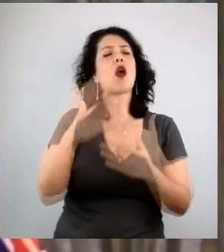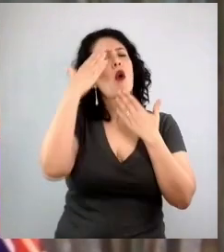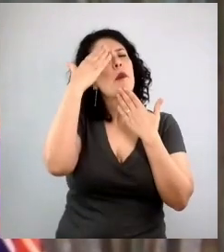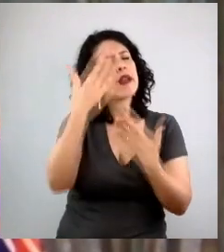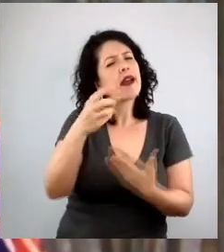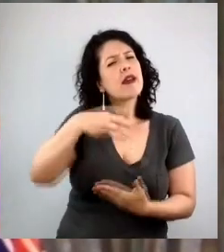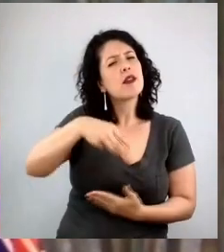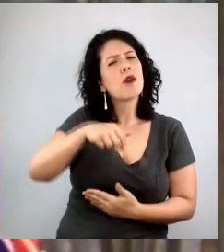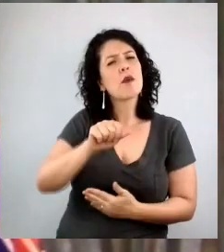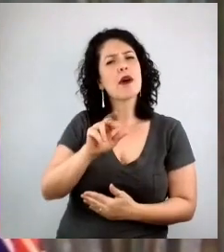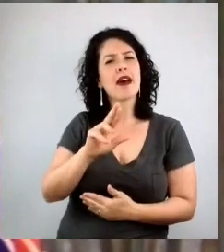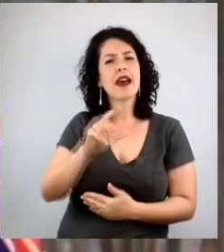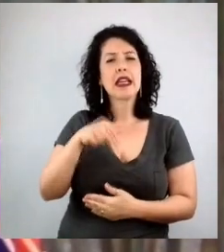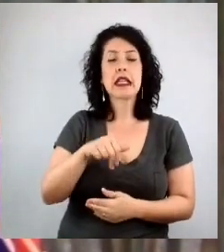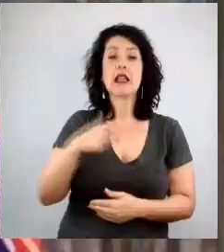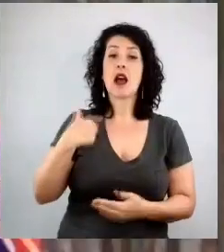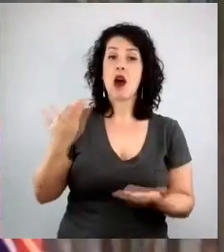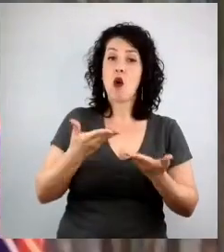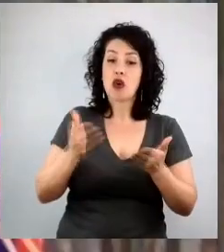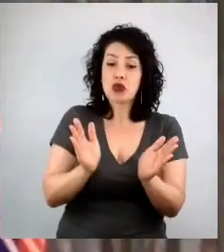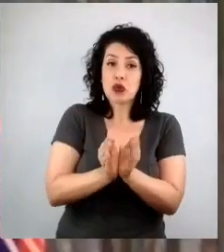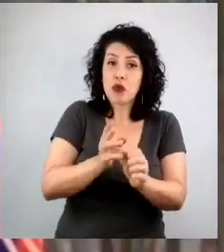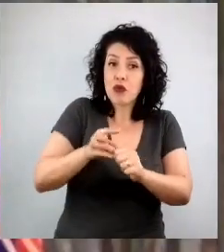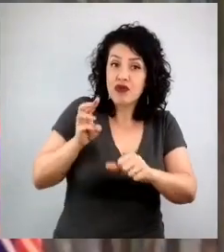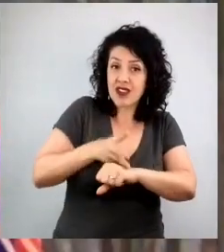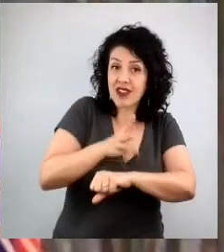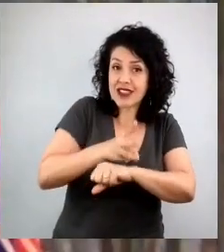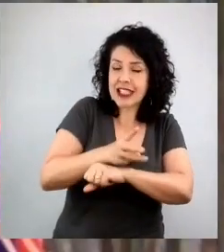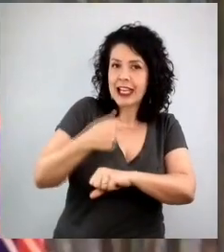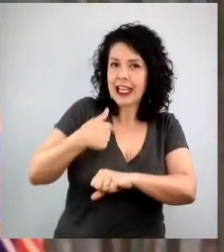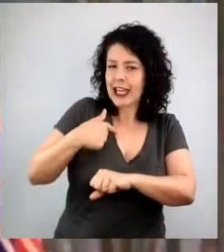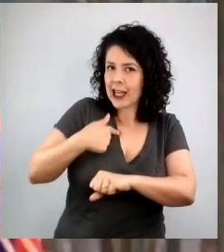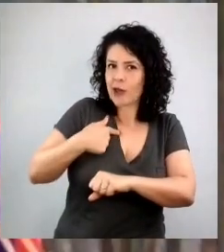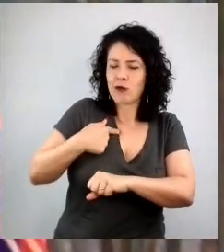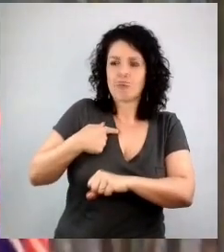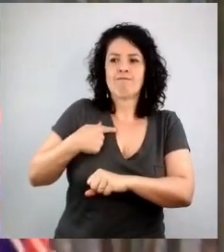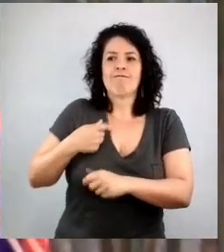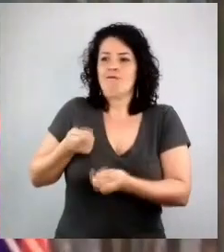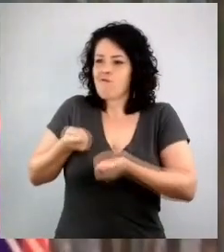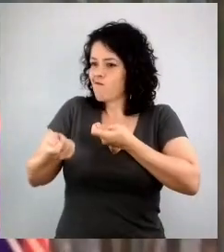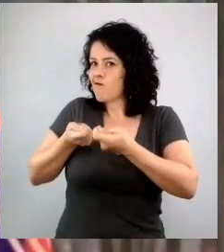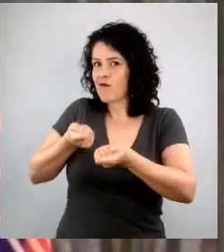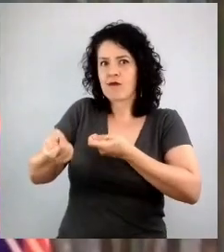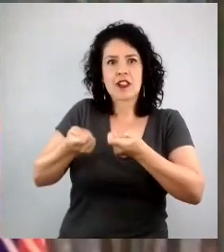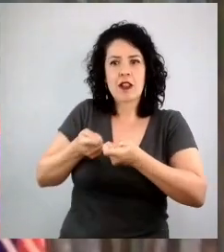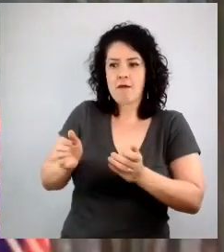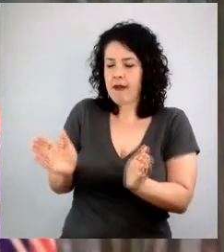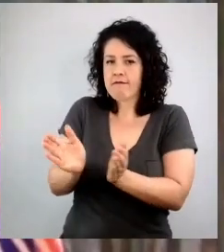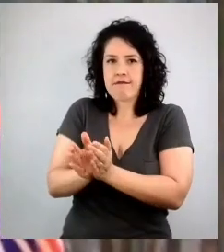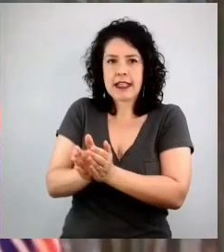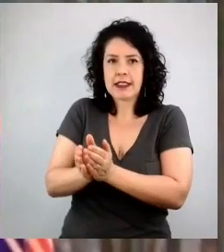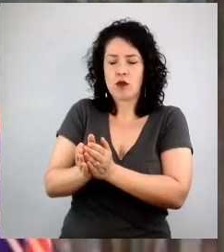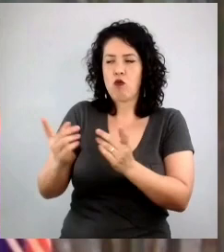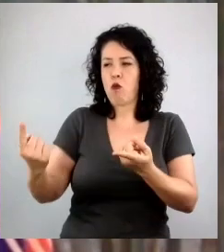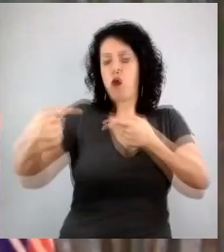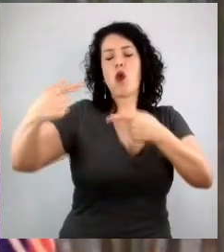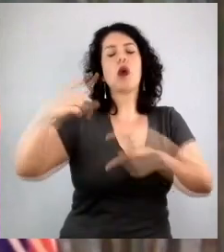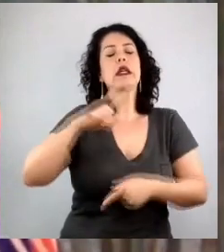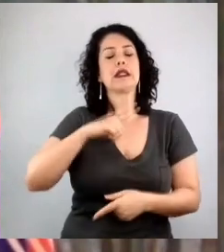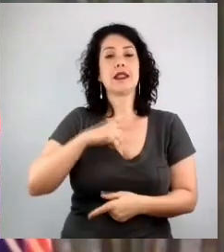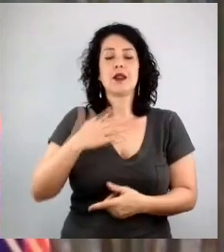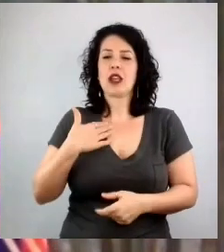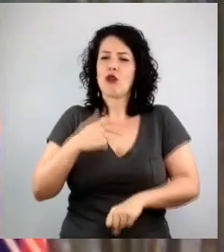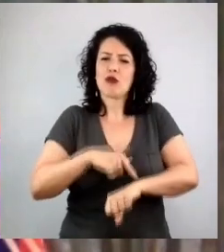estou louca porque eu estou liderando uma mesa muito desafiadora essa semana, fazendo mil coisas. E aí, fui ali no grupo do WhatsApp e falei, não estou conseguindo